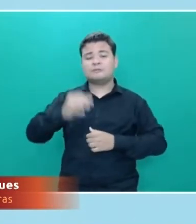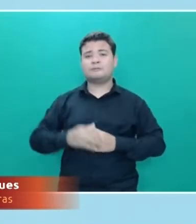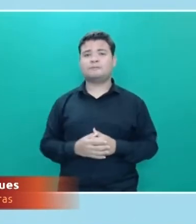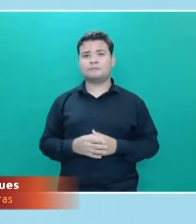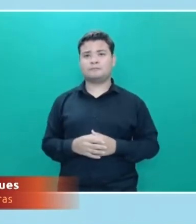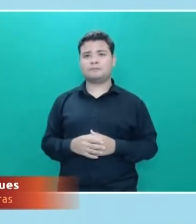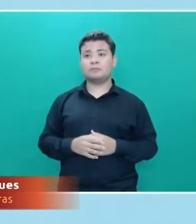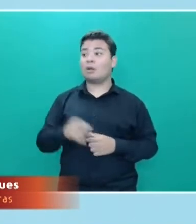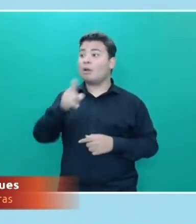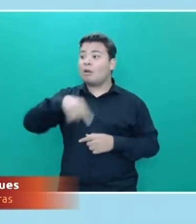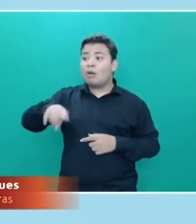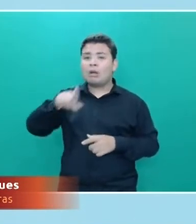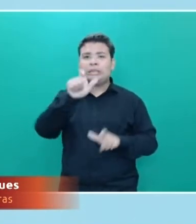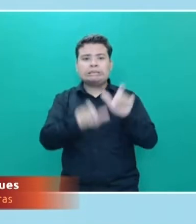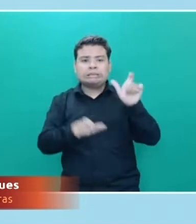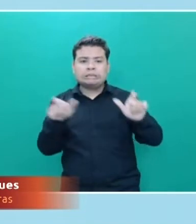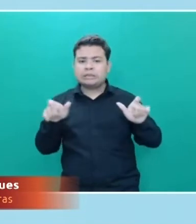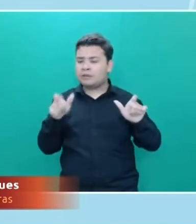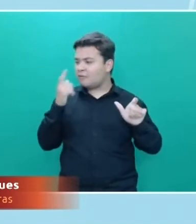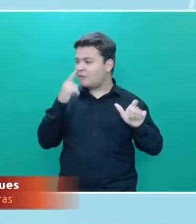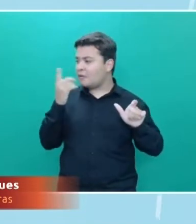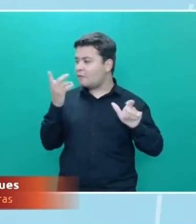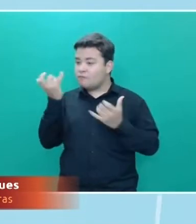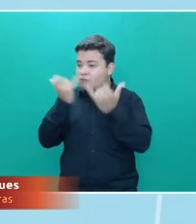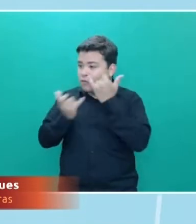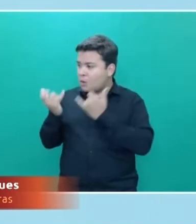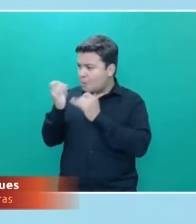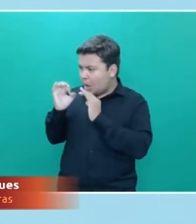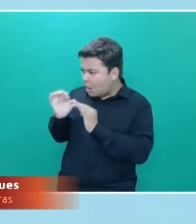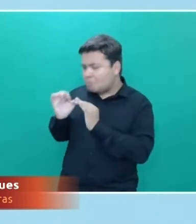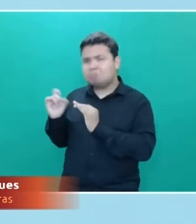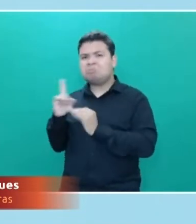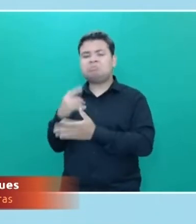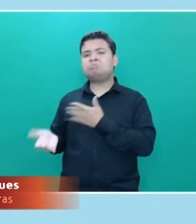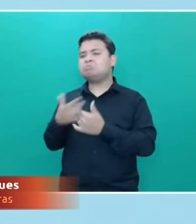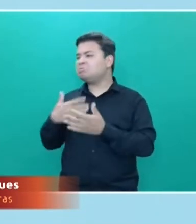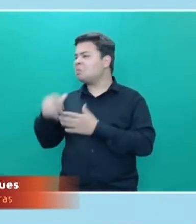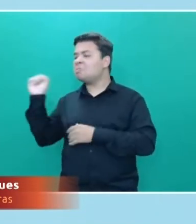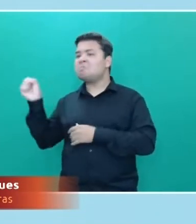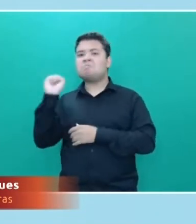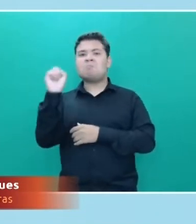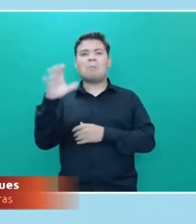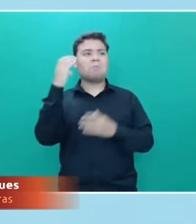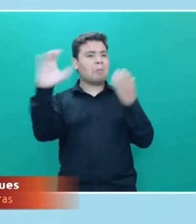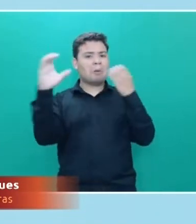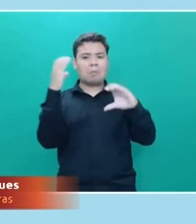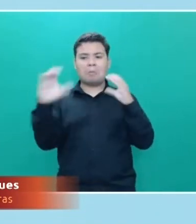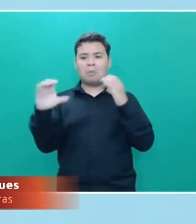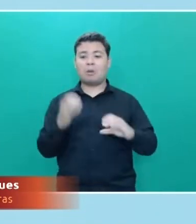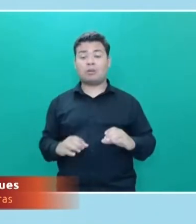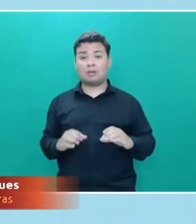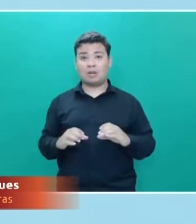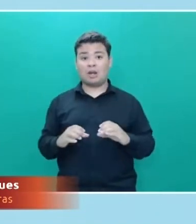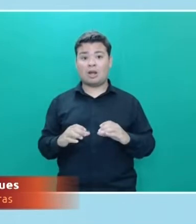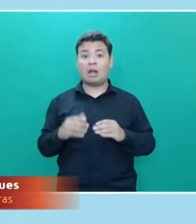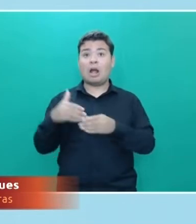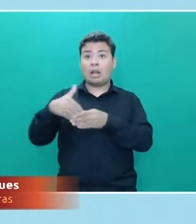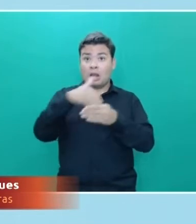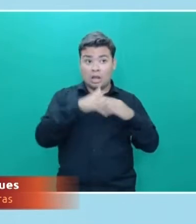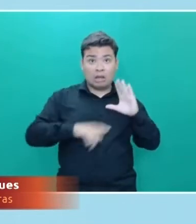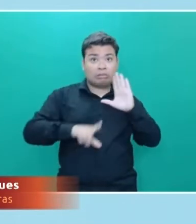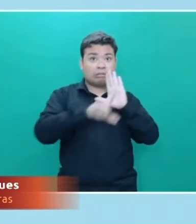de veiculação sem tomar o cuidado necessário, pela legislação eleitoral, o candidato pode ser